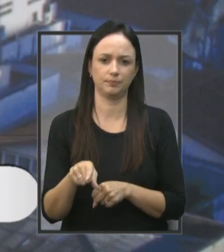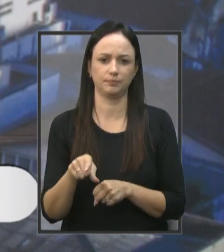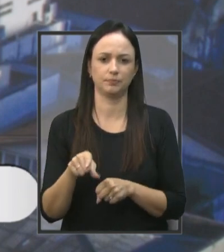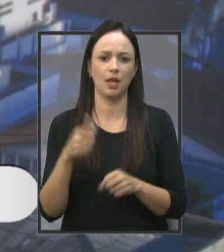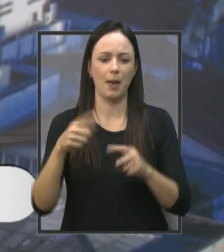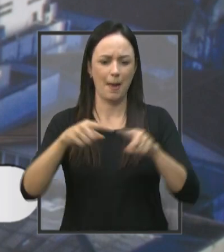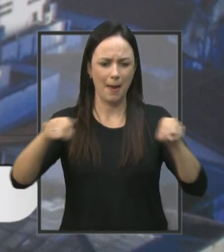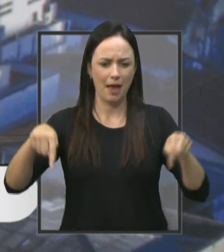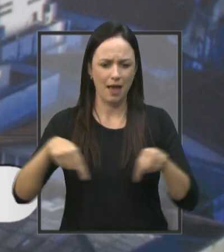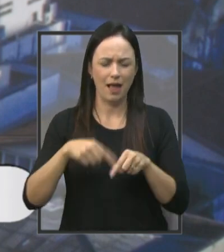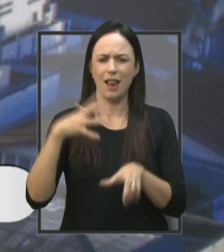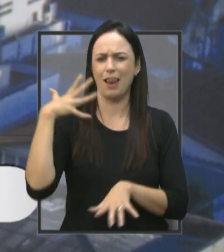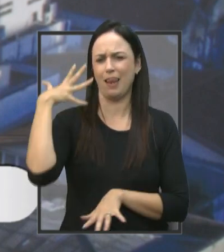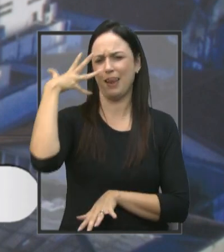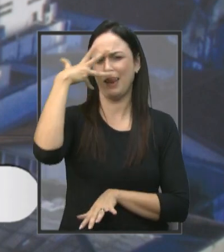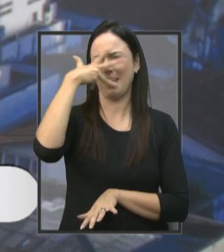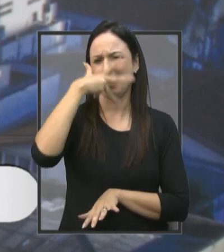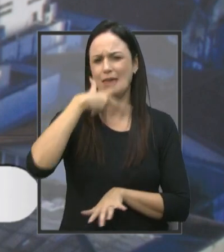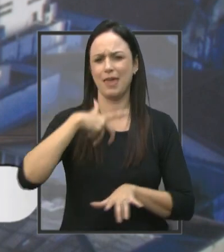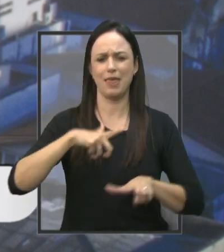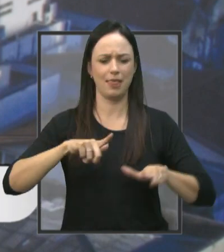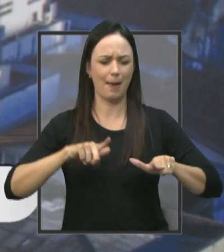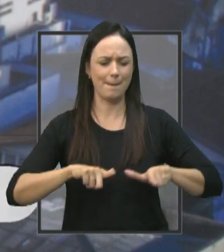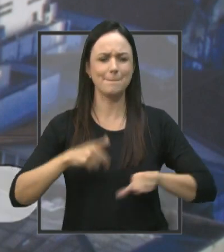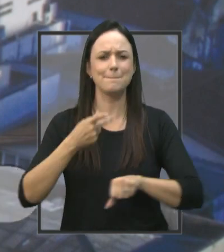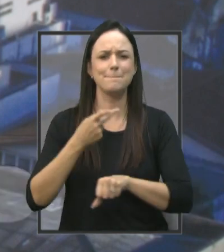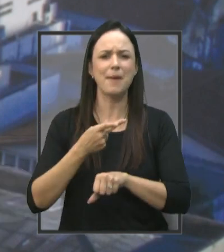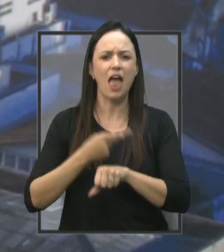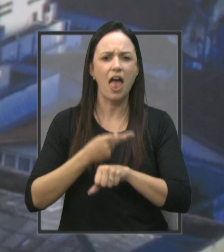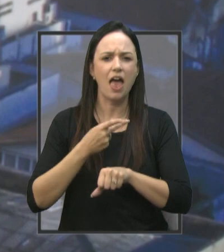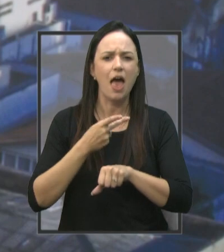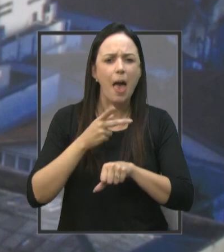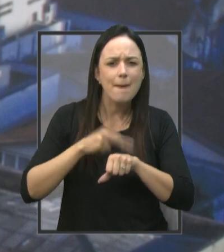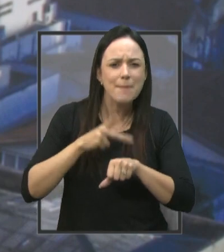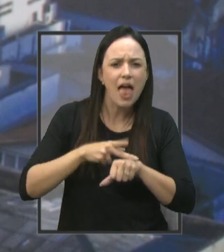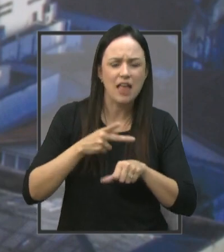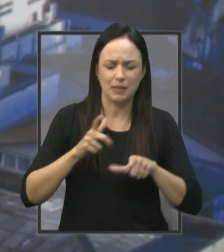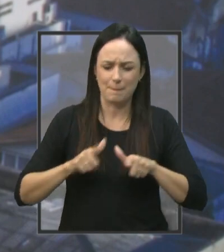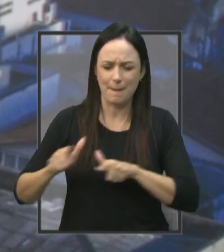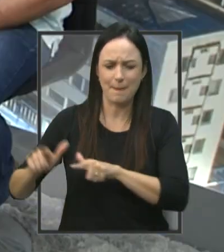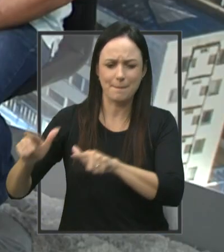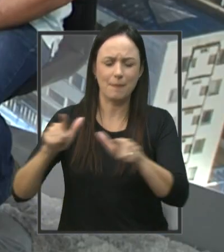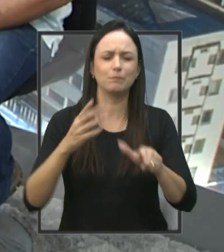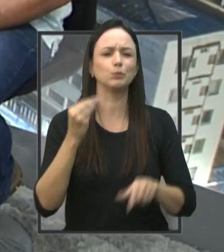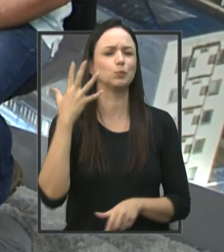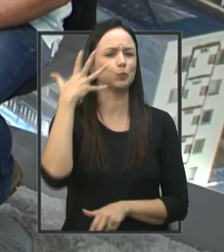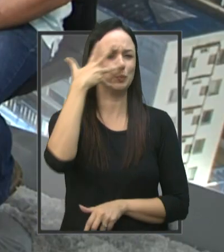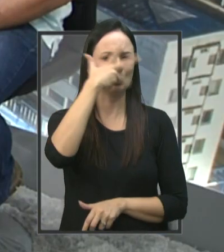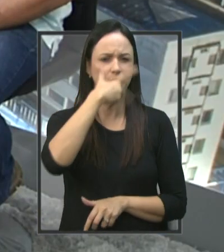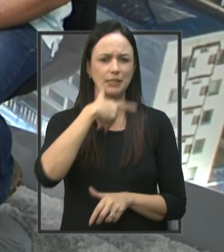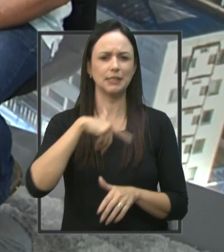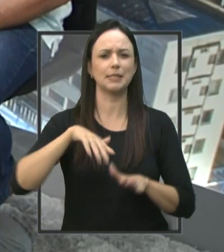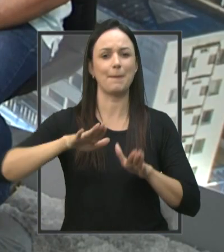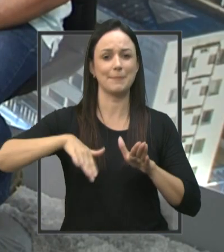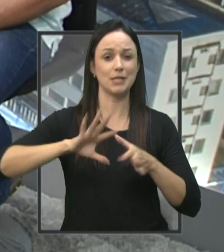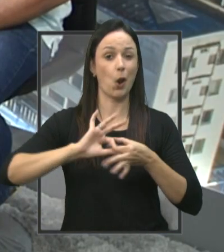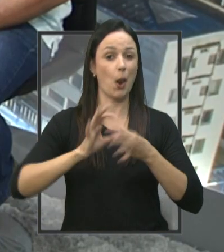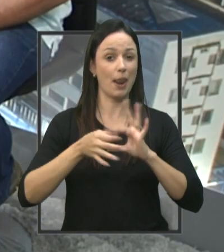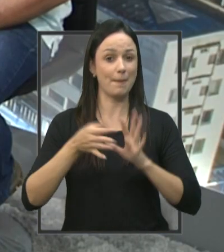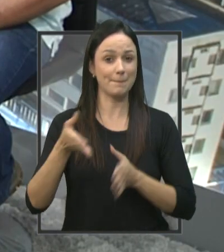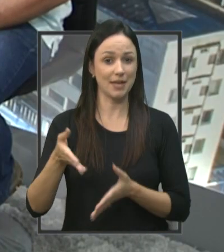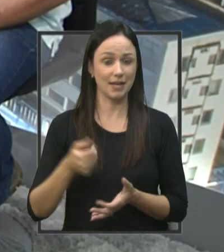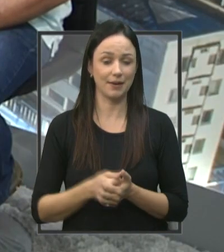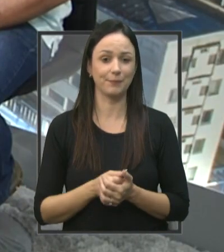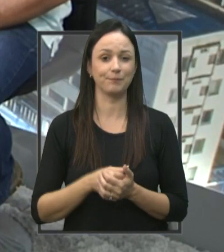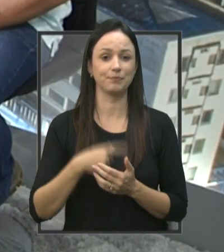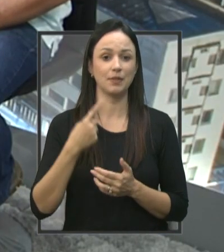linda Foi colocado pedra em volta Realmente a piscina está muito bonita A piscina olímpica Então muito provavelmente Já a partir do